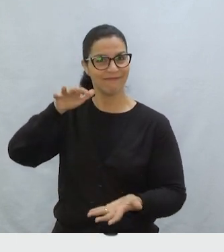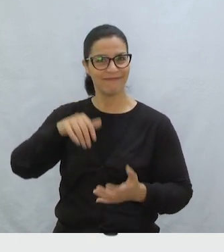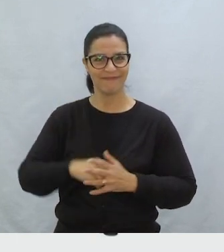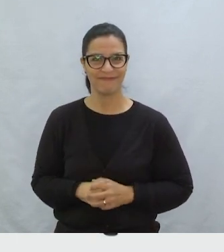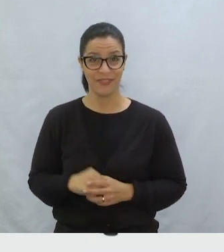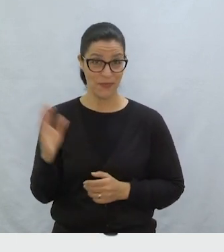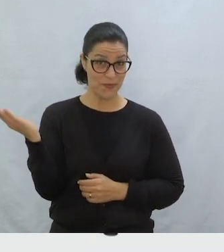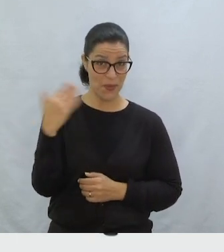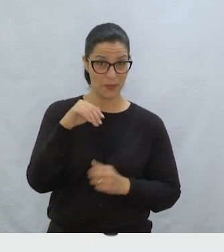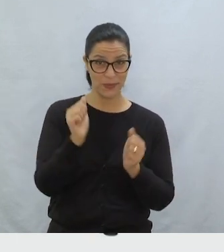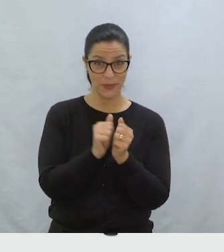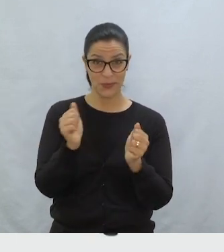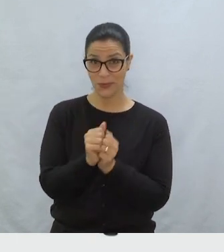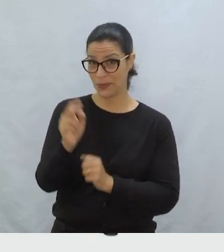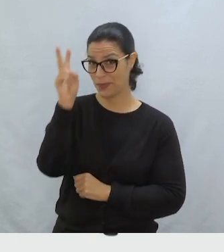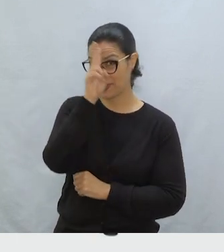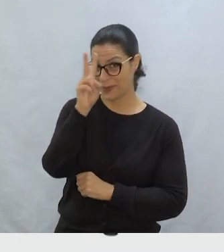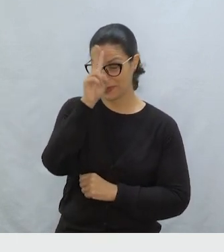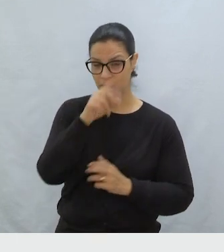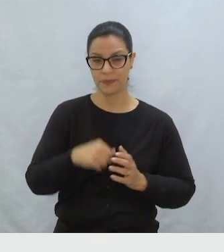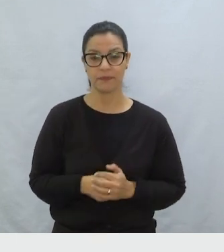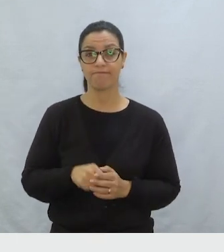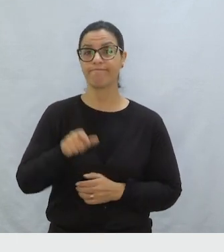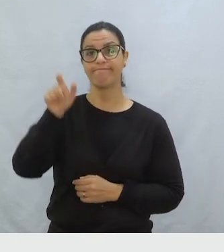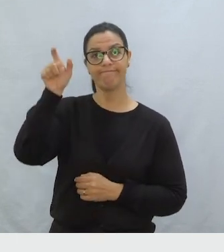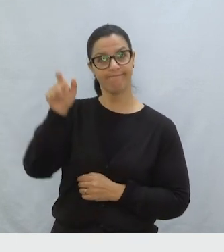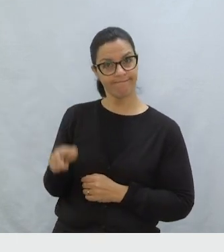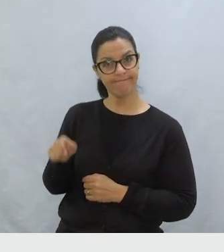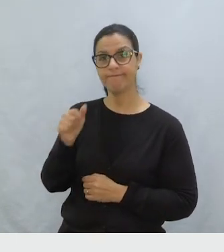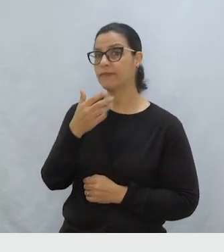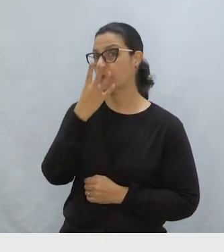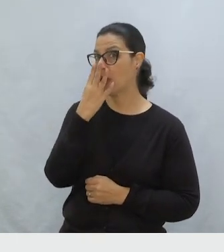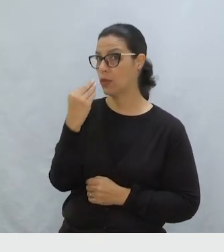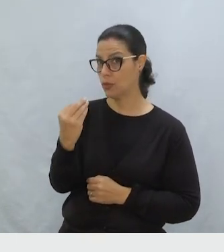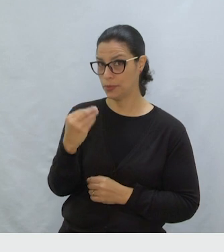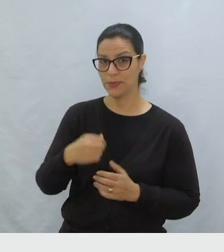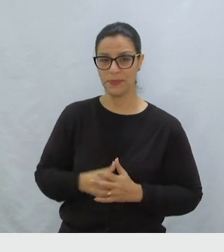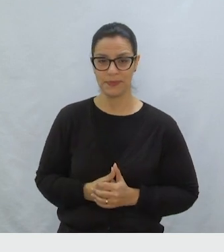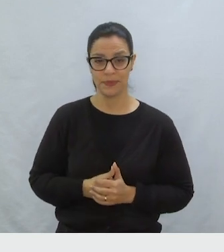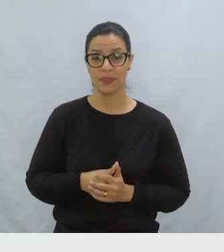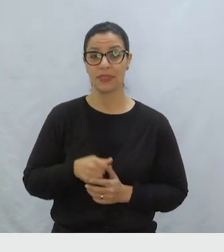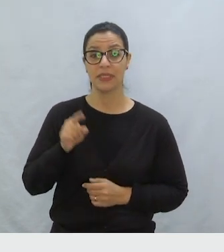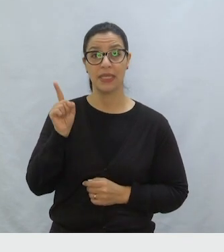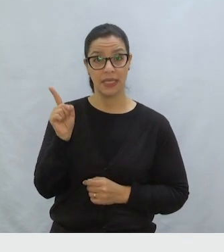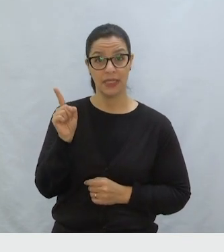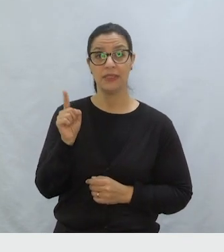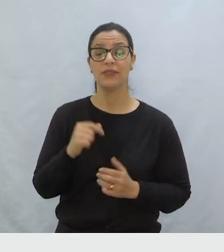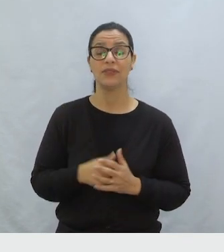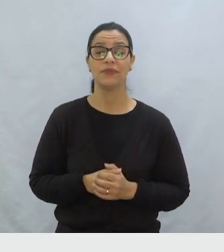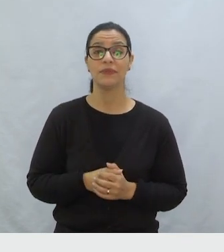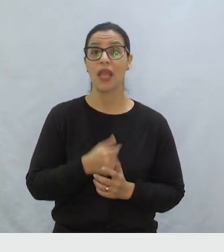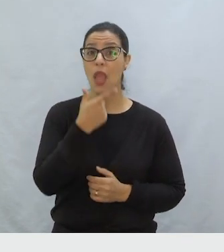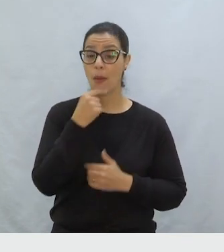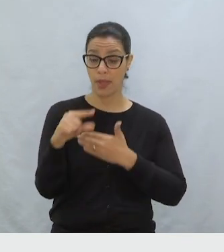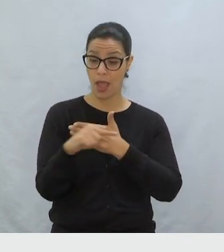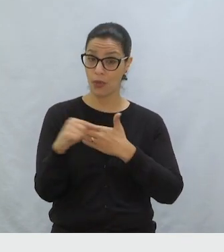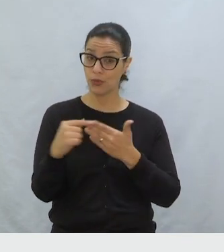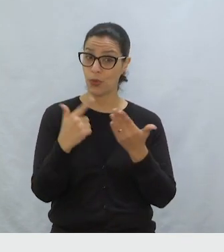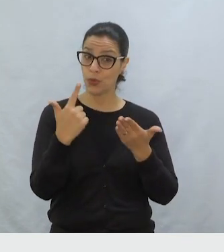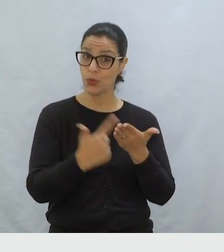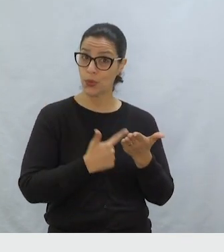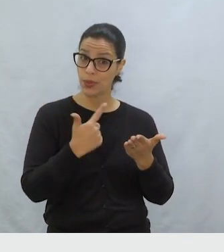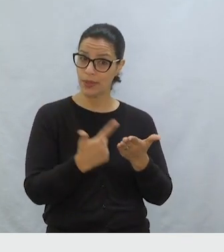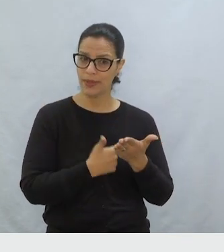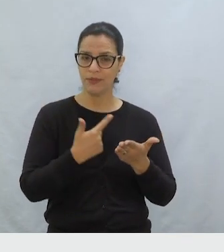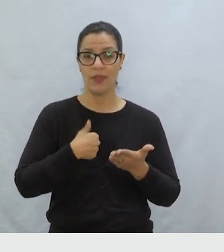Então vamos lá Então para a nossa história Este é o lobo E este é o